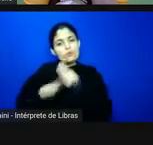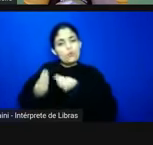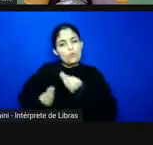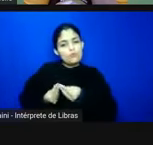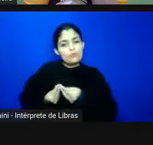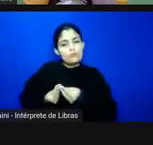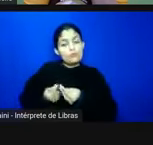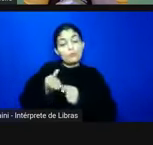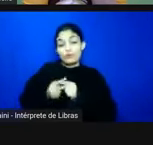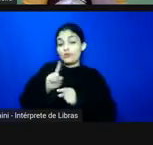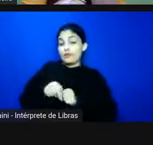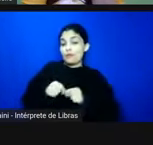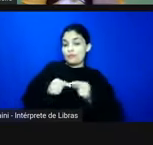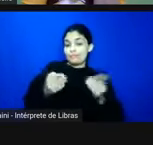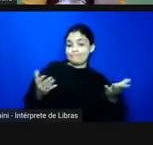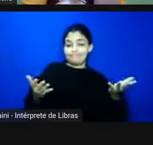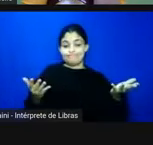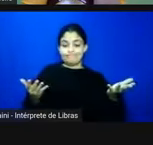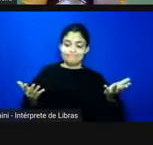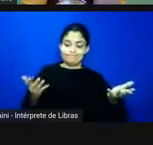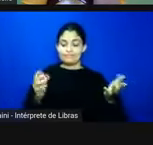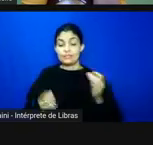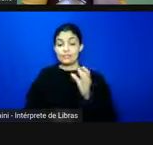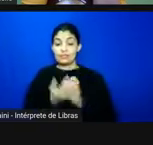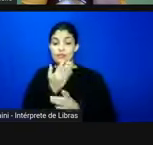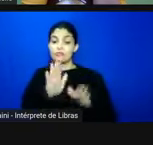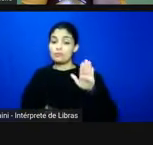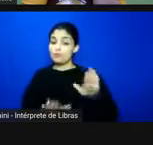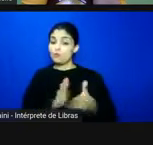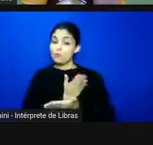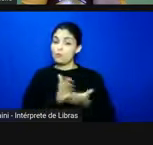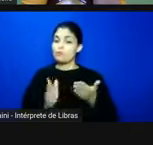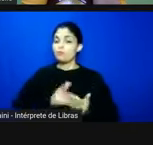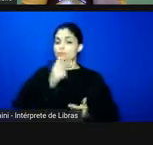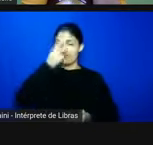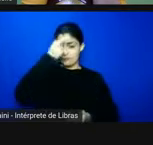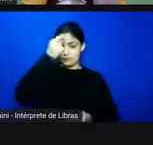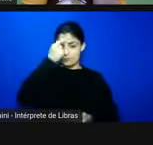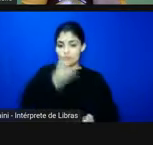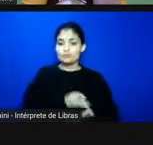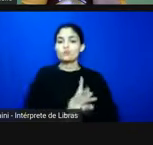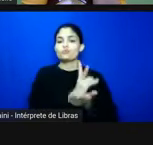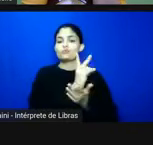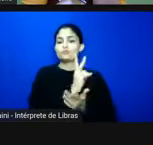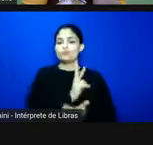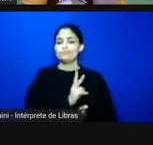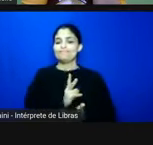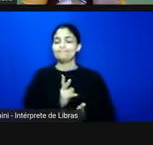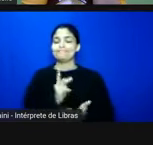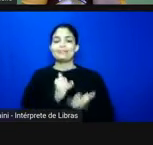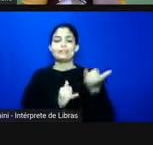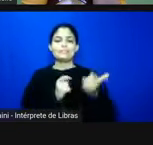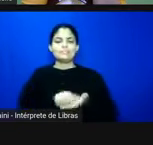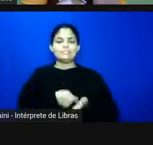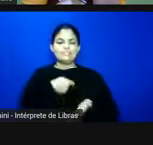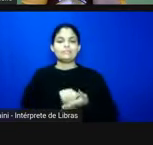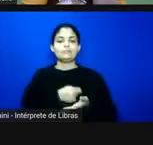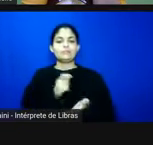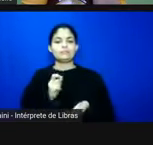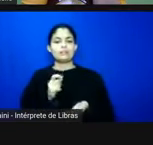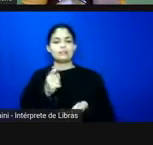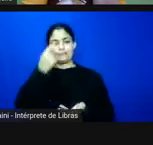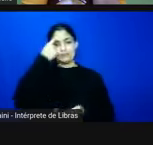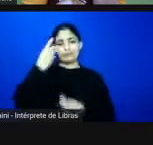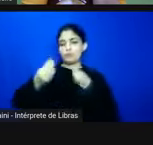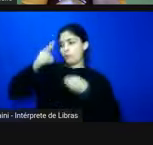dicotomia que se criava e que ainda algumas universidades mantém força isso tu pensar a fonte histórica como uma